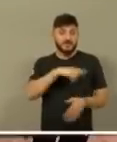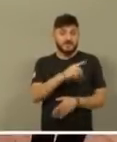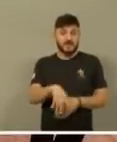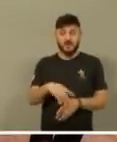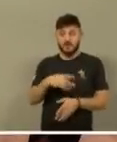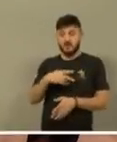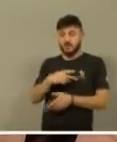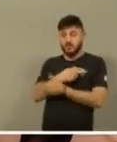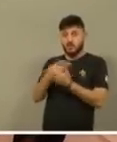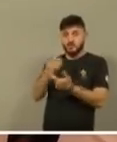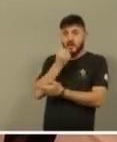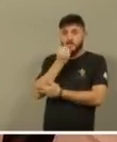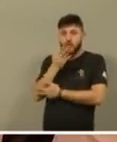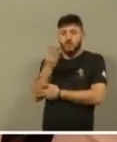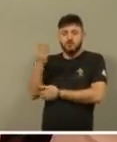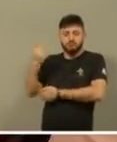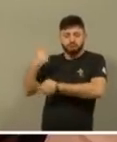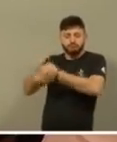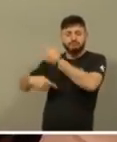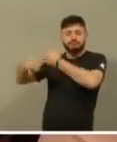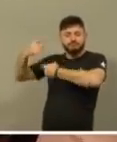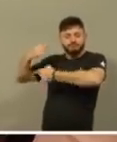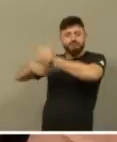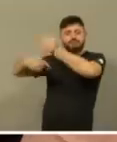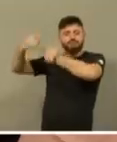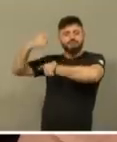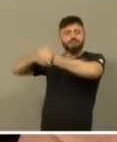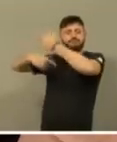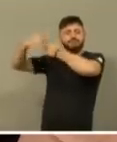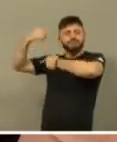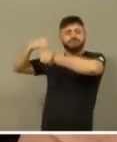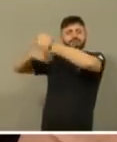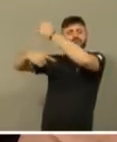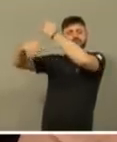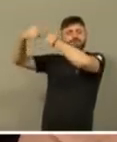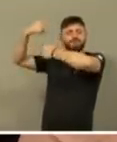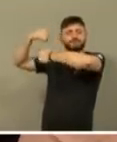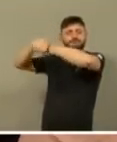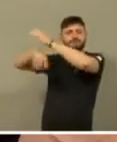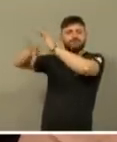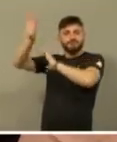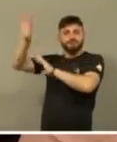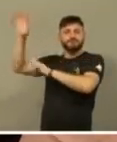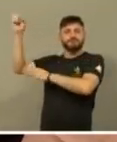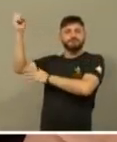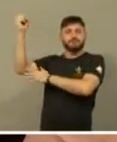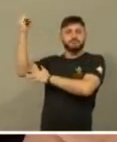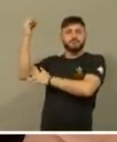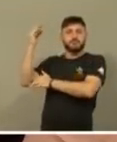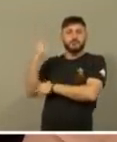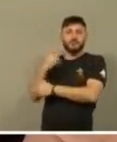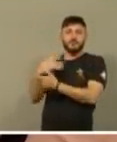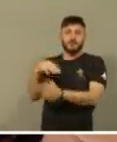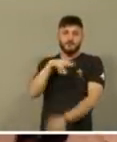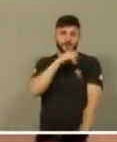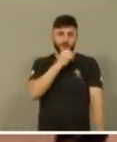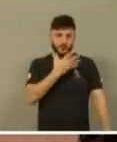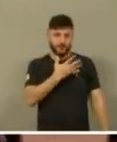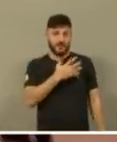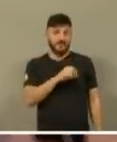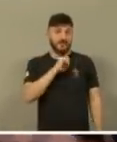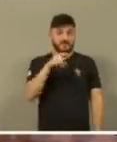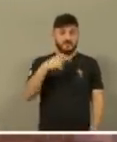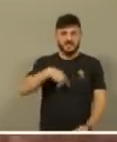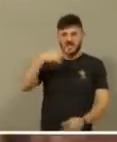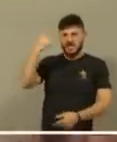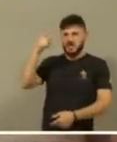do que você emanou, do que você falou, do que você pensou, do que você